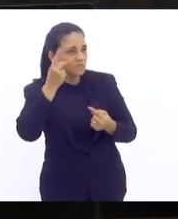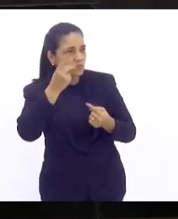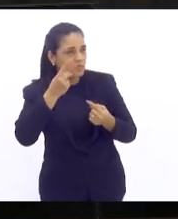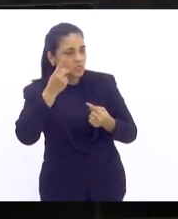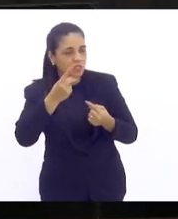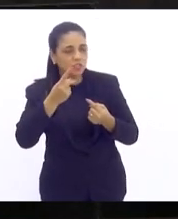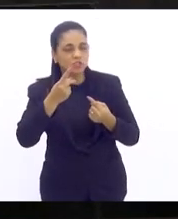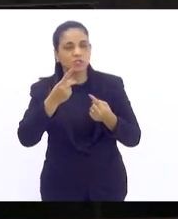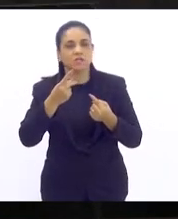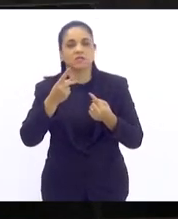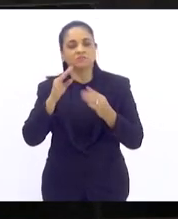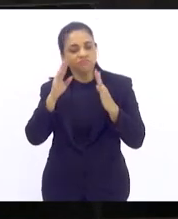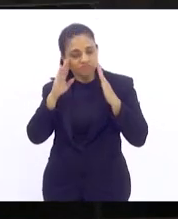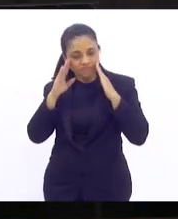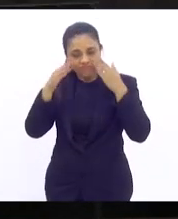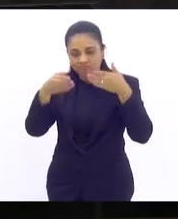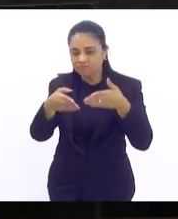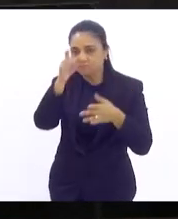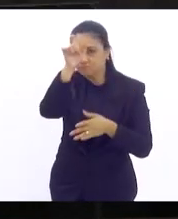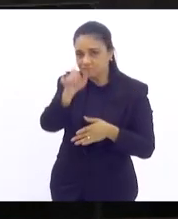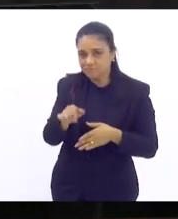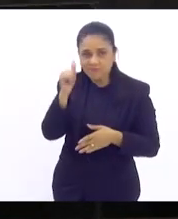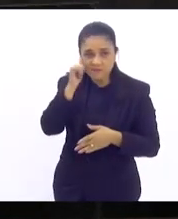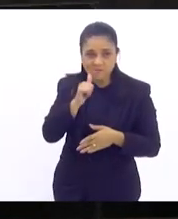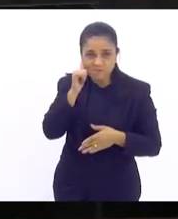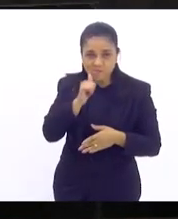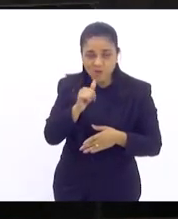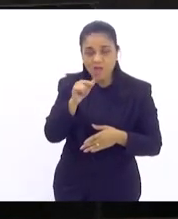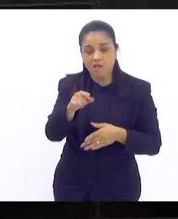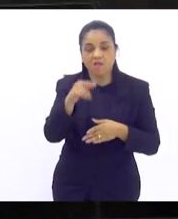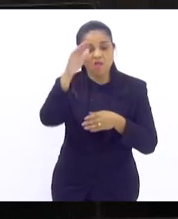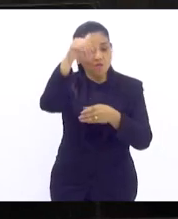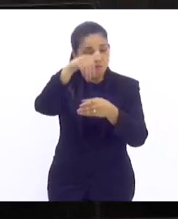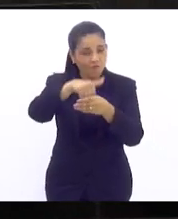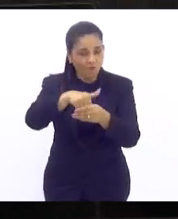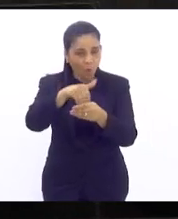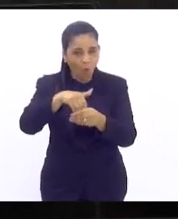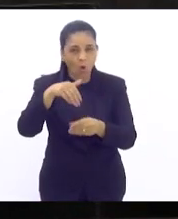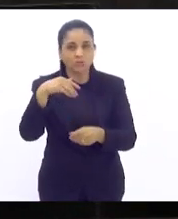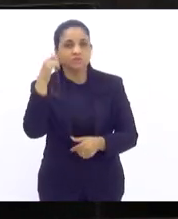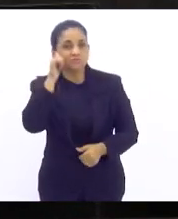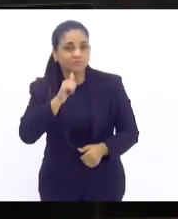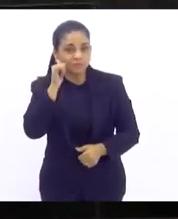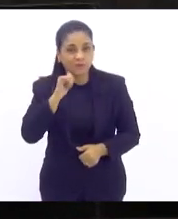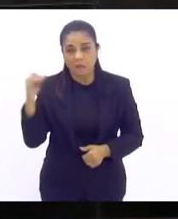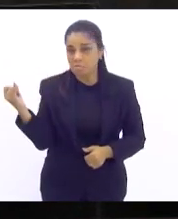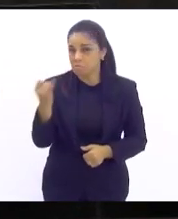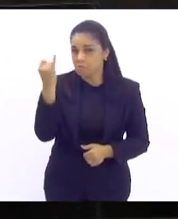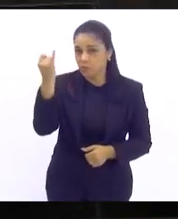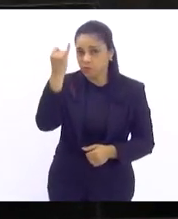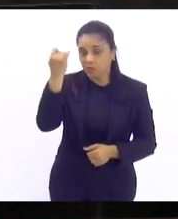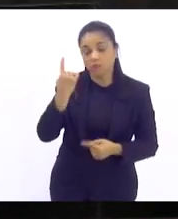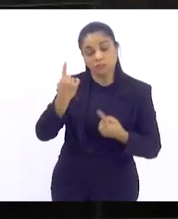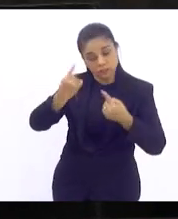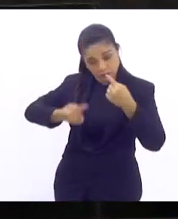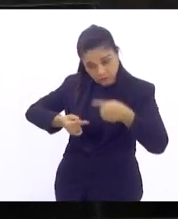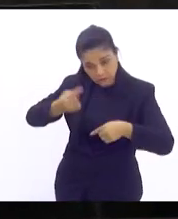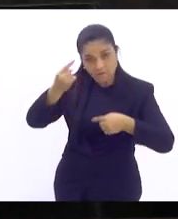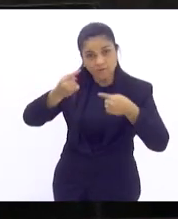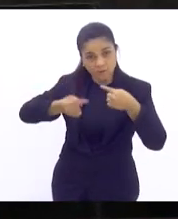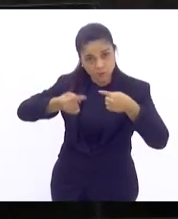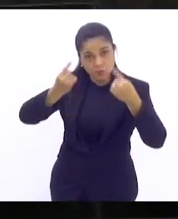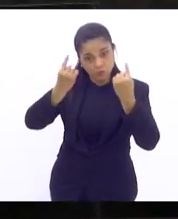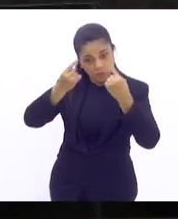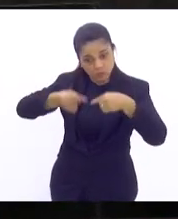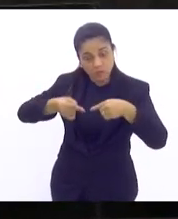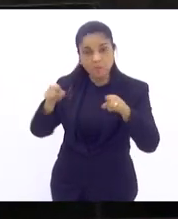e, rememorando o voto feminino, a gente também traz os desafios para que esse voto feminino também